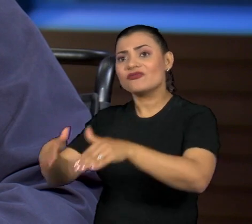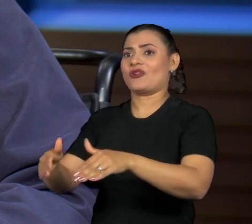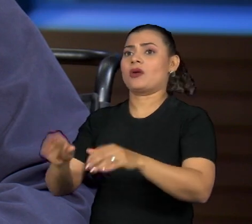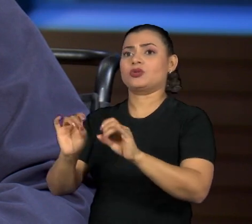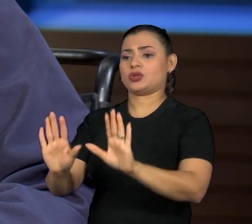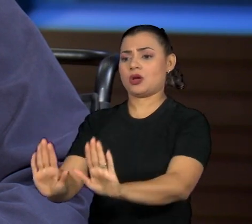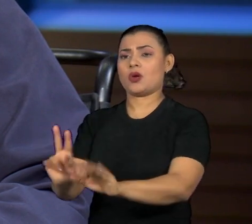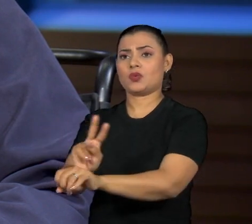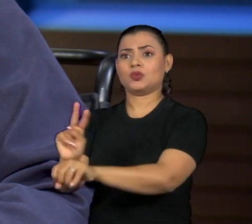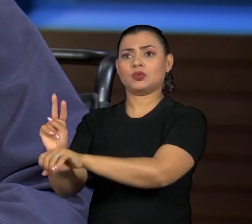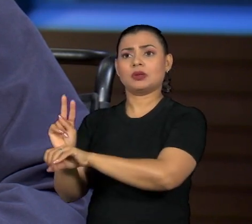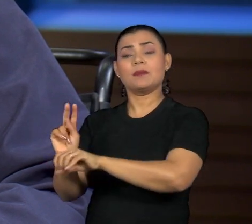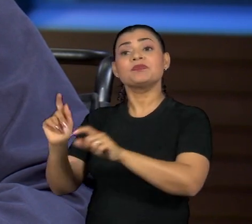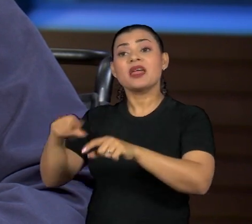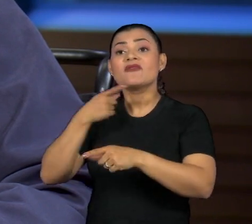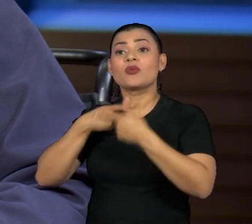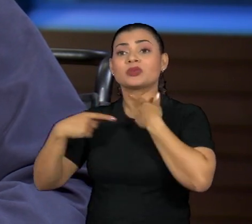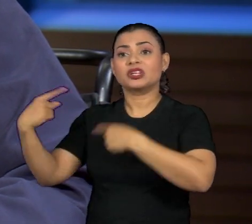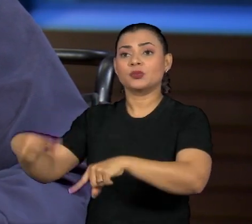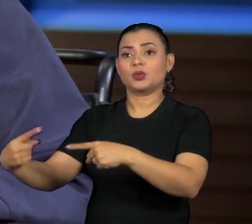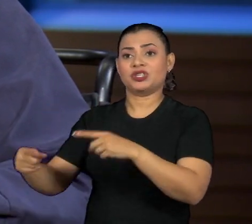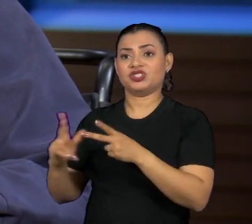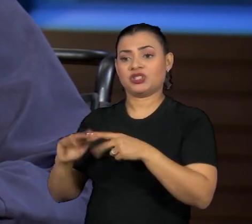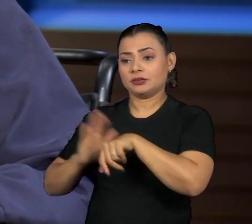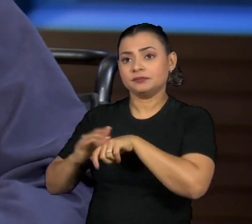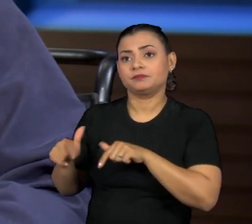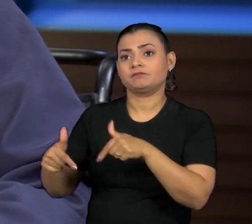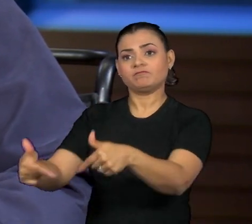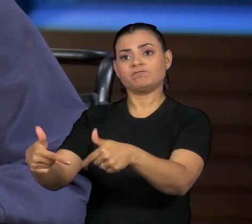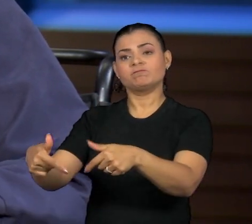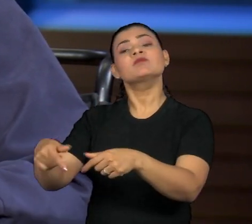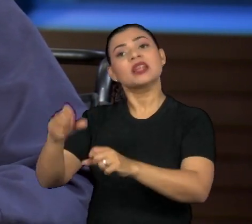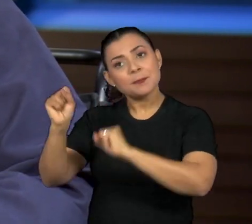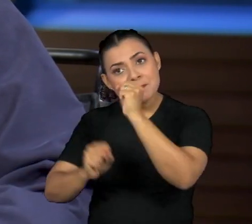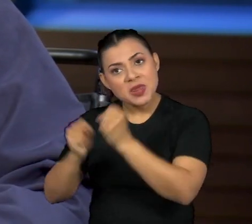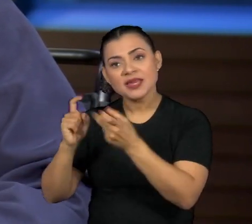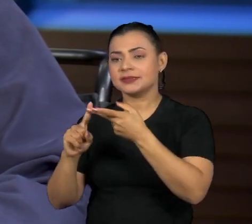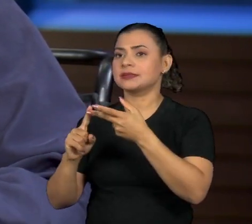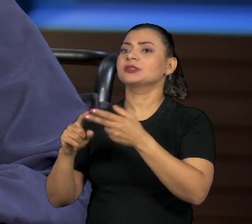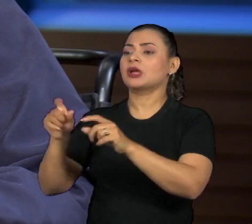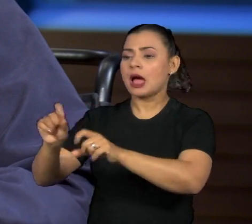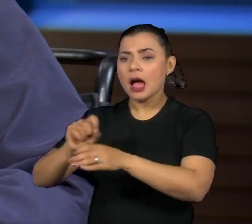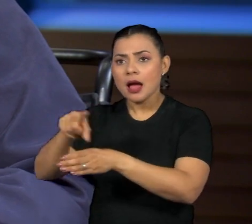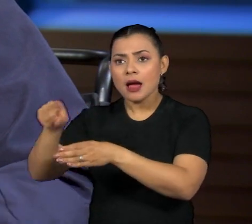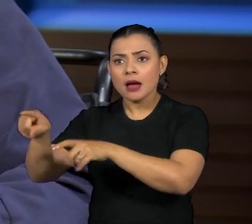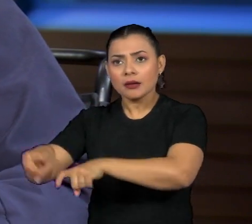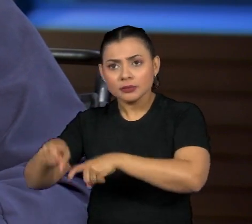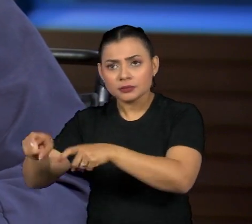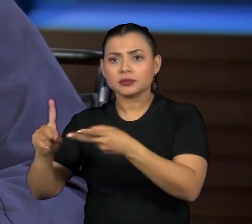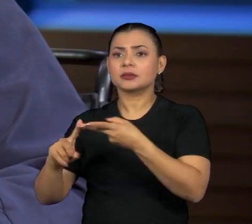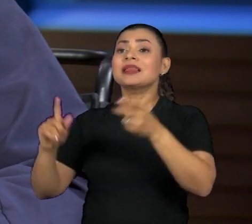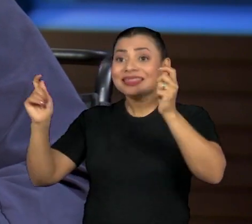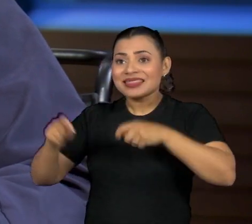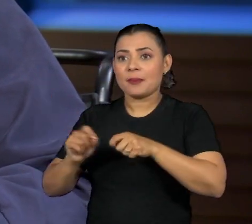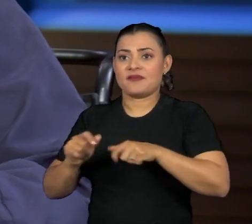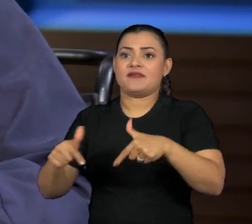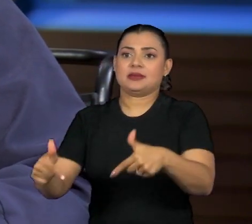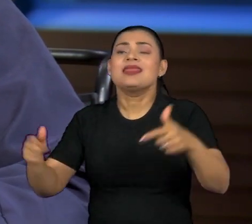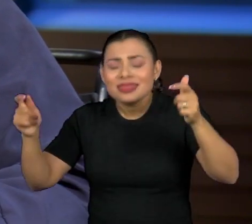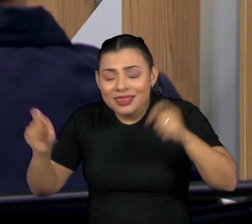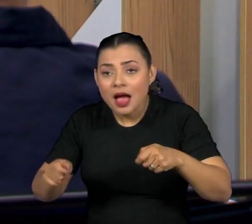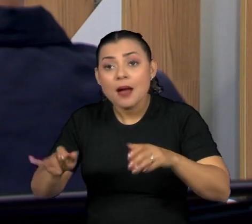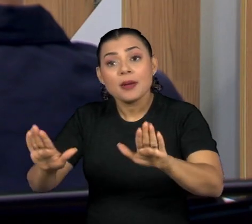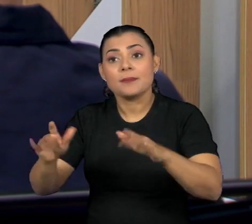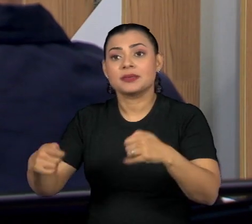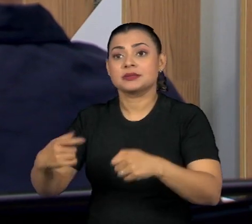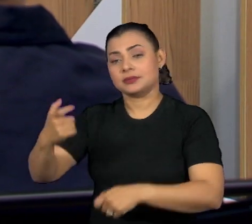querer, é uma questão de vontade política, é uma questão de vontade das empresas, dos agricultores. Dá para fazer. É só